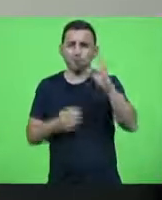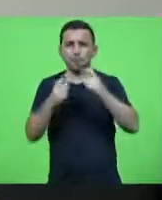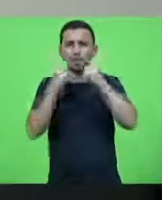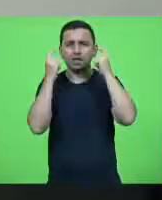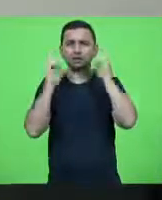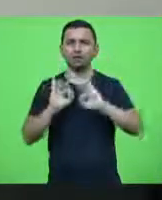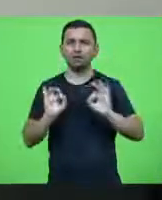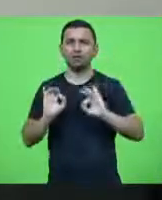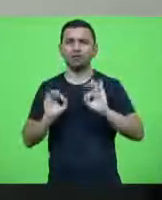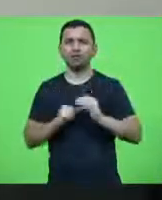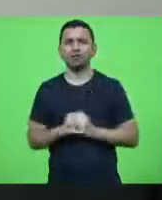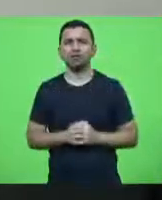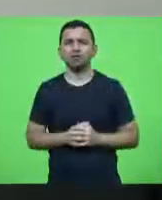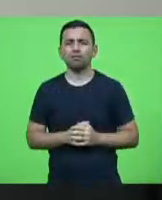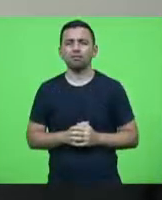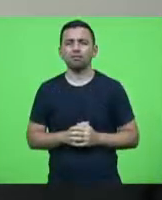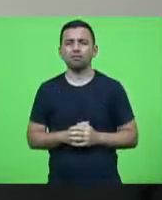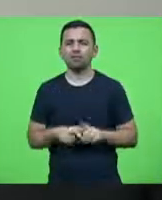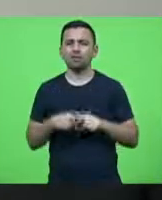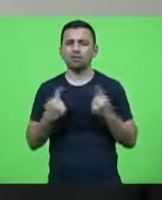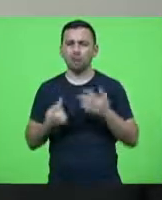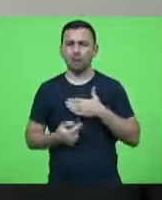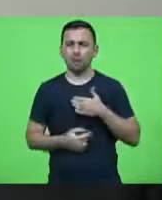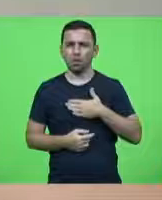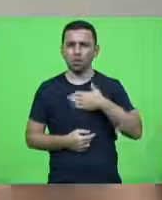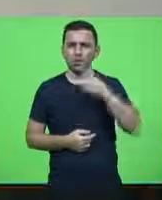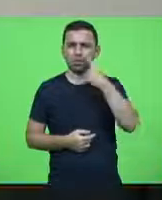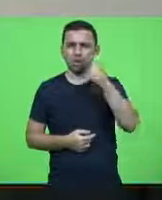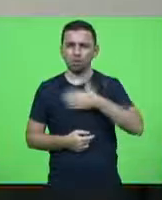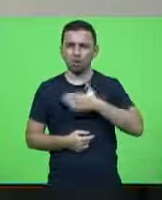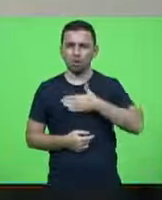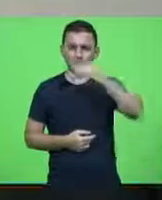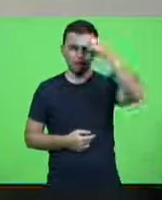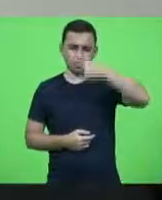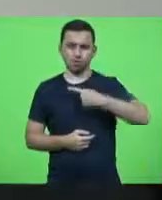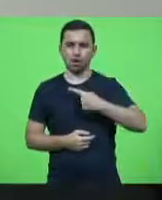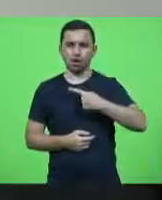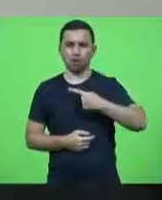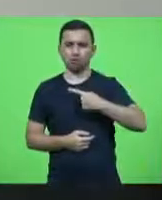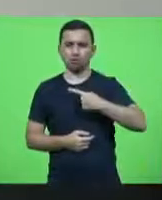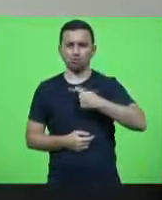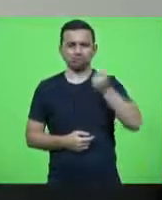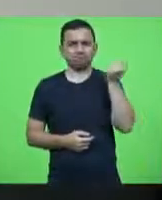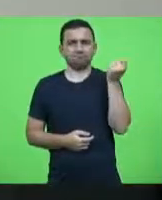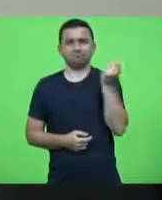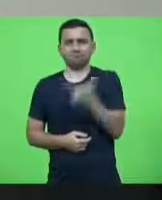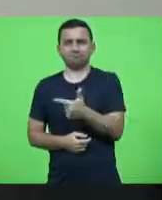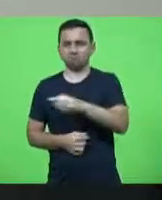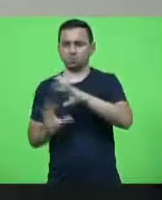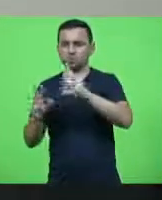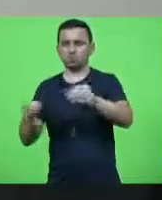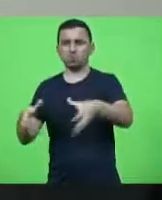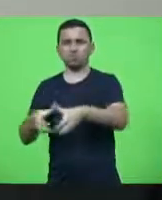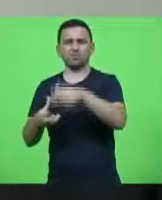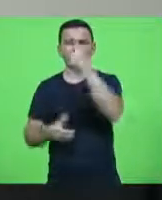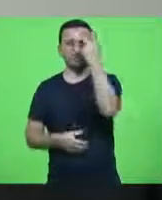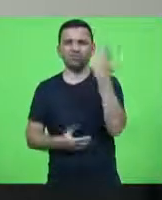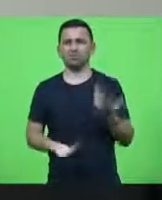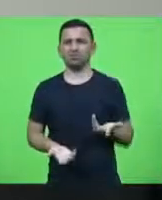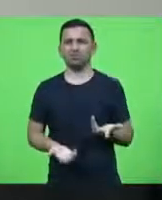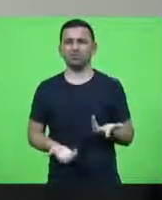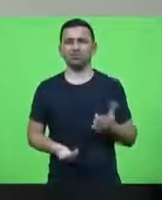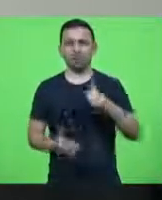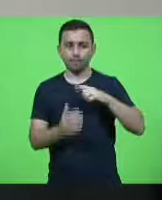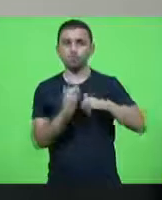vida então quer dizer que o meu interesse individual ele está acima do interesse coletivo e por isso que está tendo as multas nós tivemos